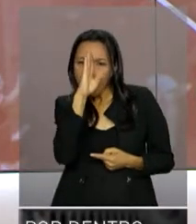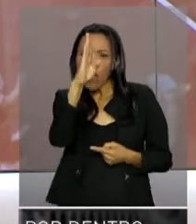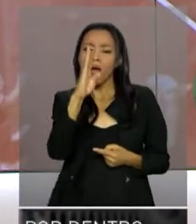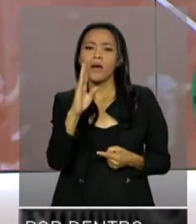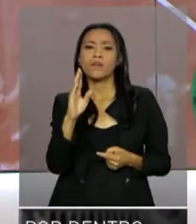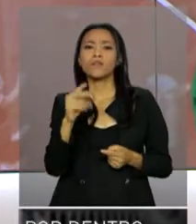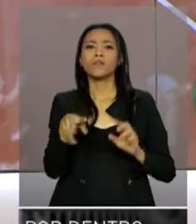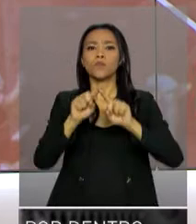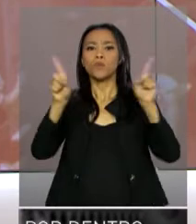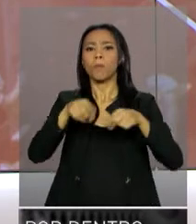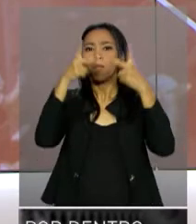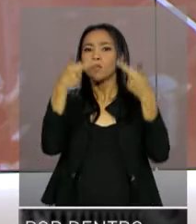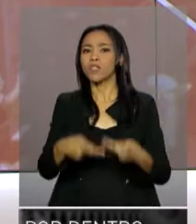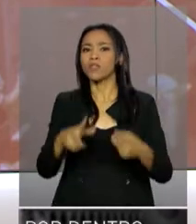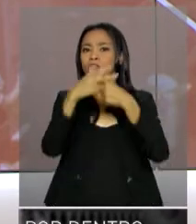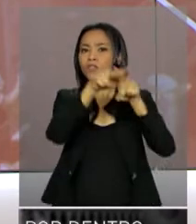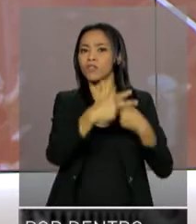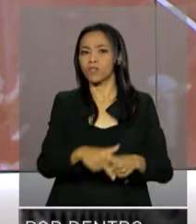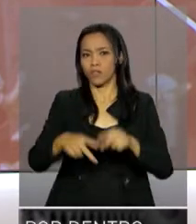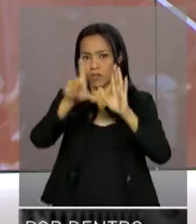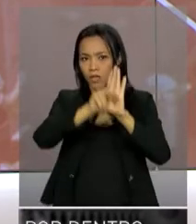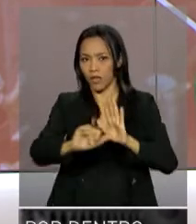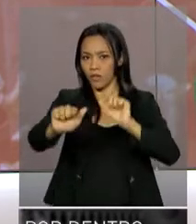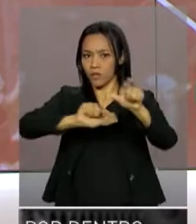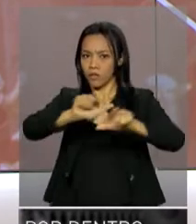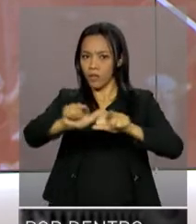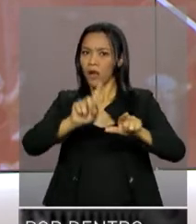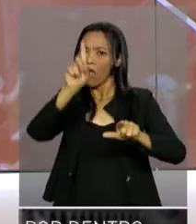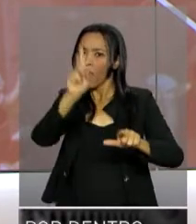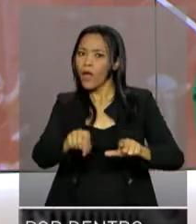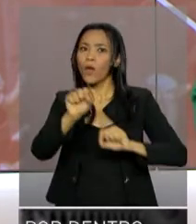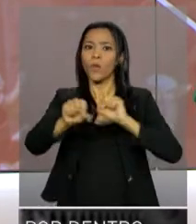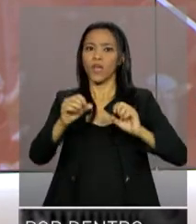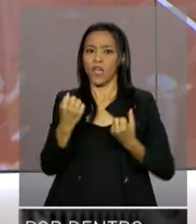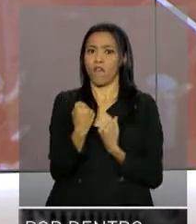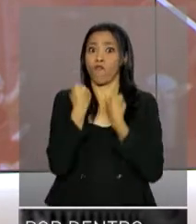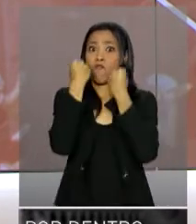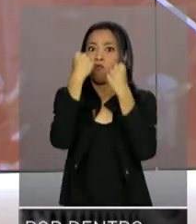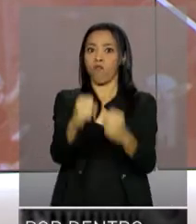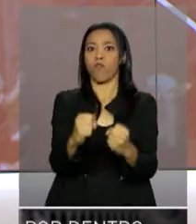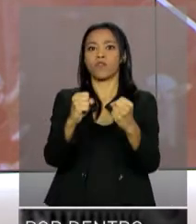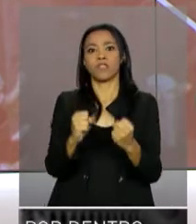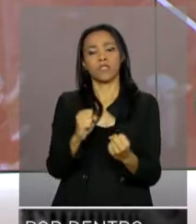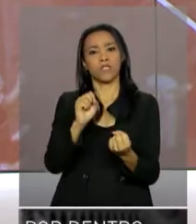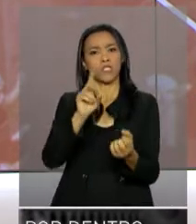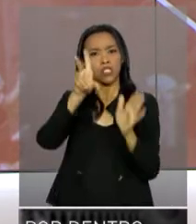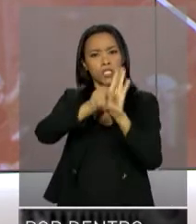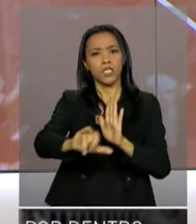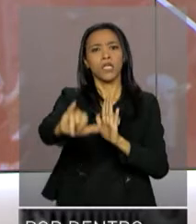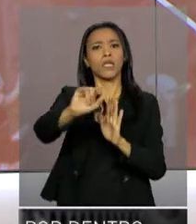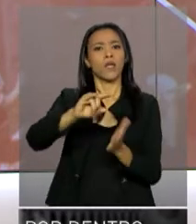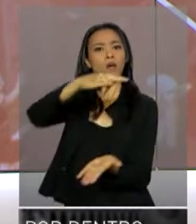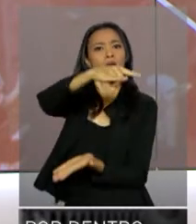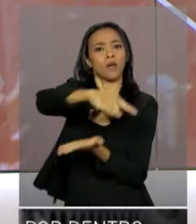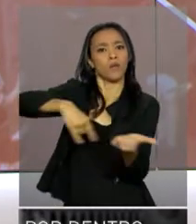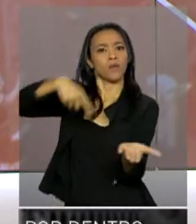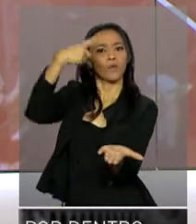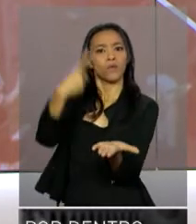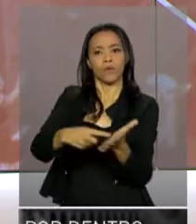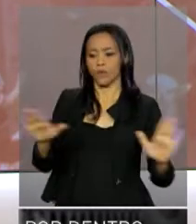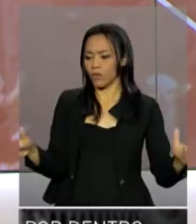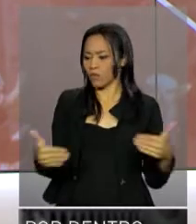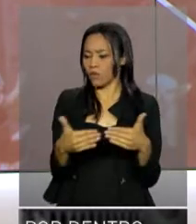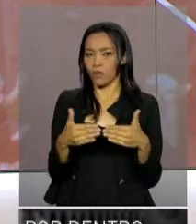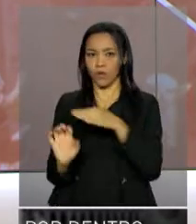projeto de modernização da legislação trabalhista é justamente dar força de lei às convenções coletivas. O